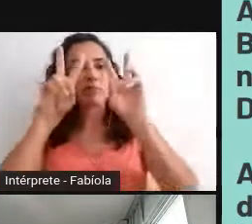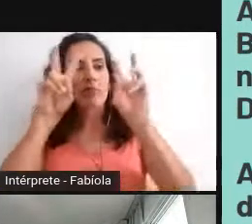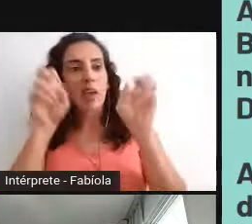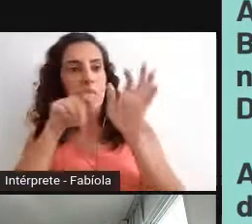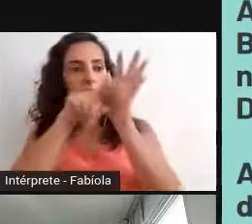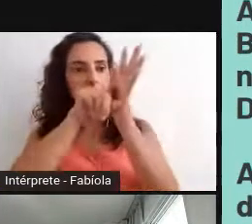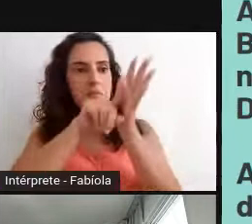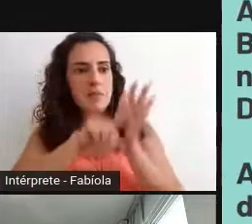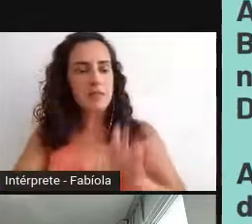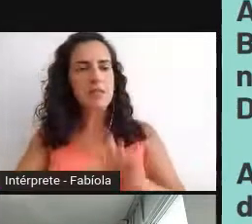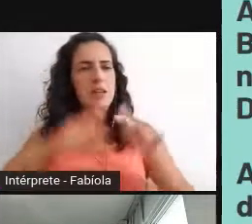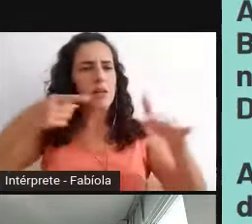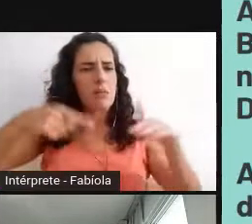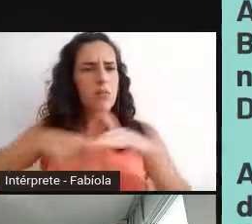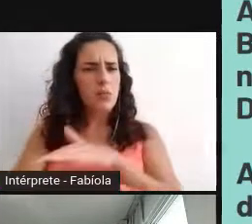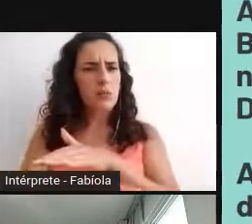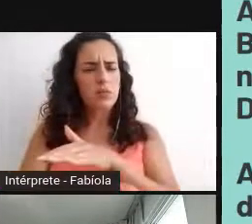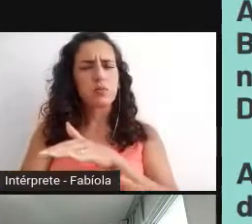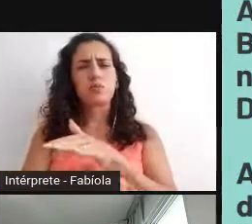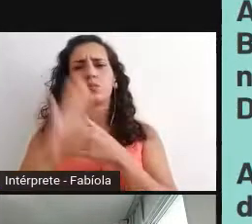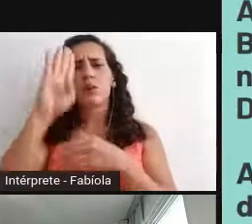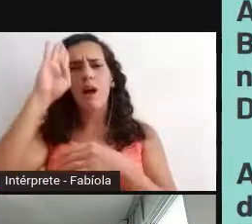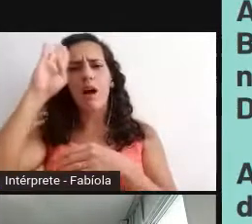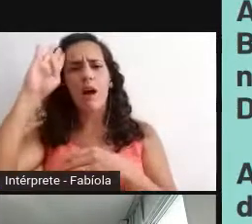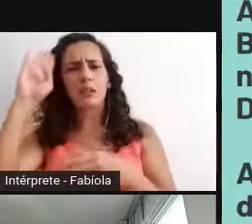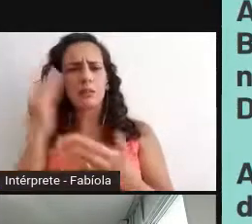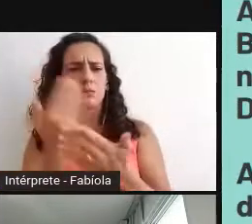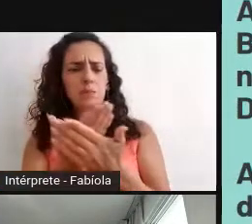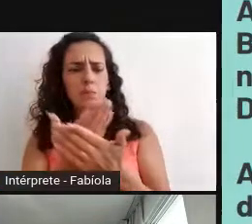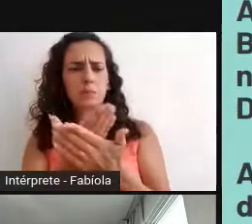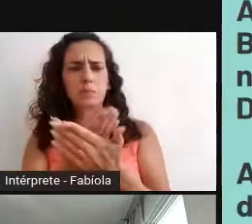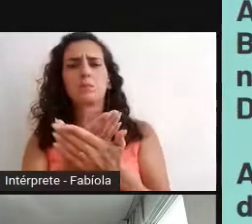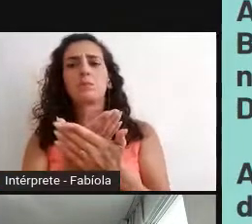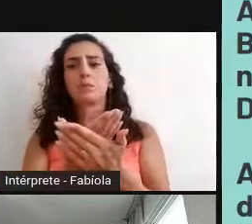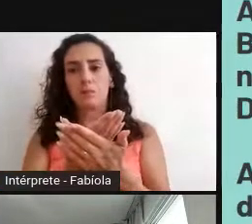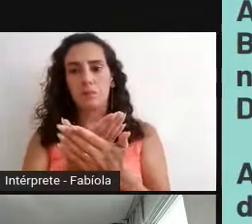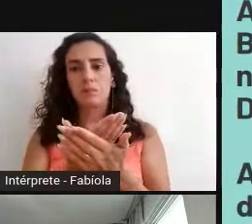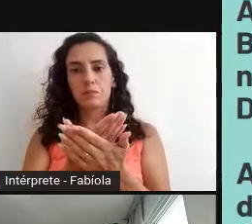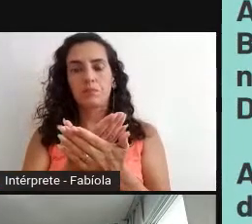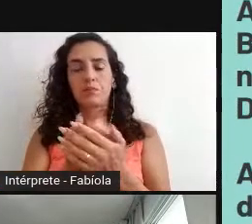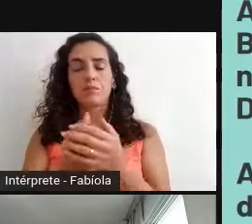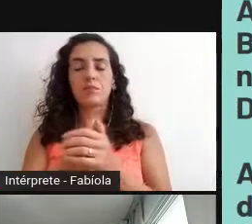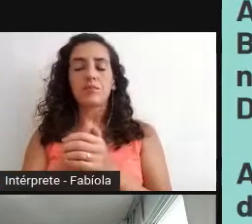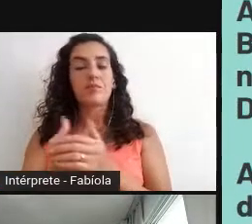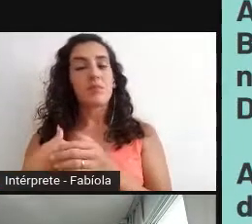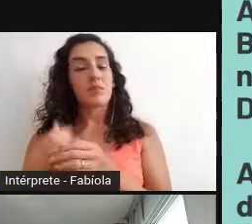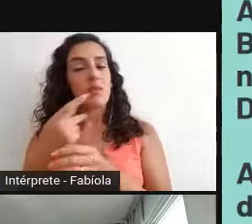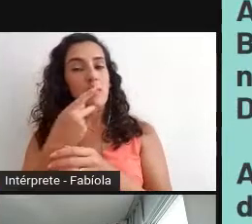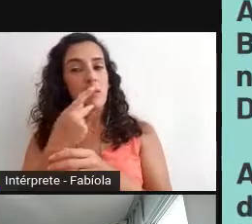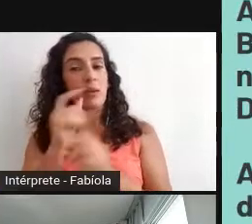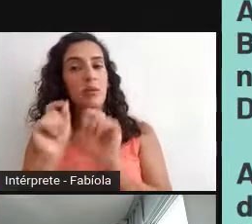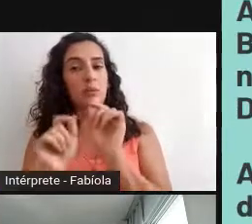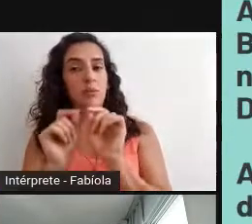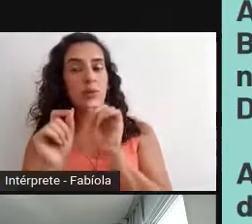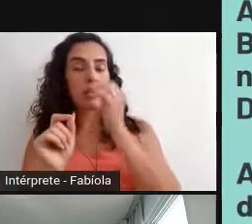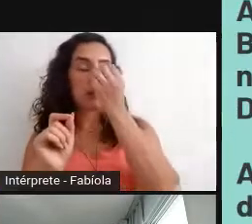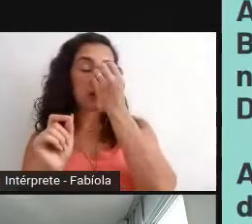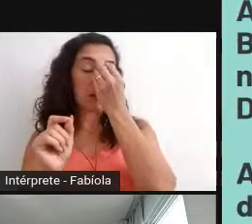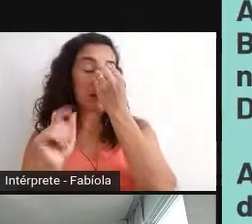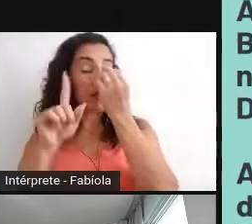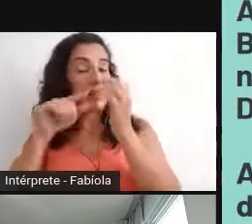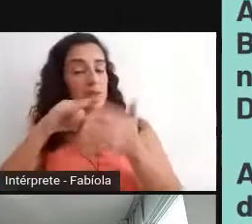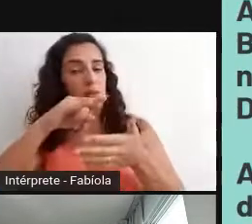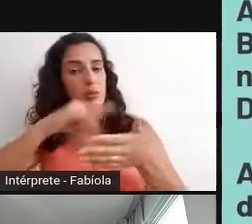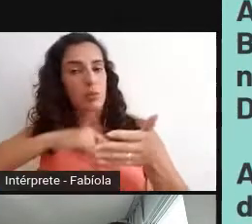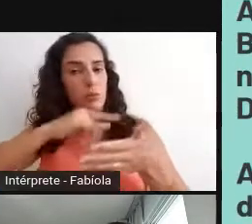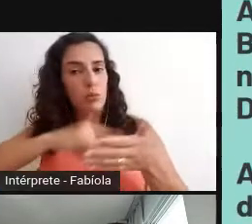produções, profícuas, intra e extra área. Nós estamos falando, então, de documentos,